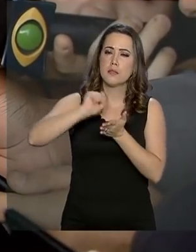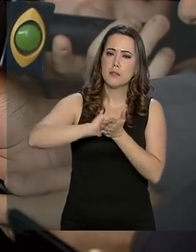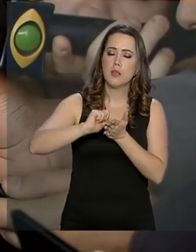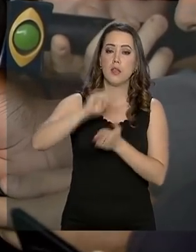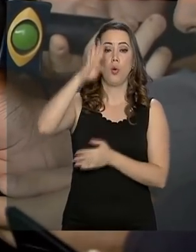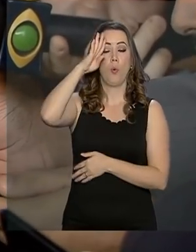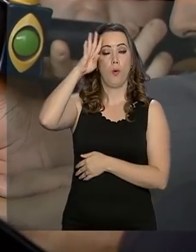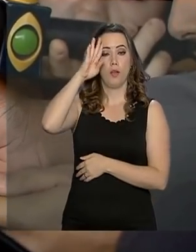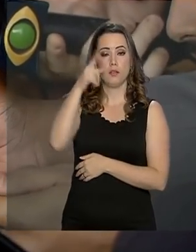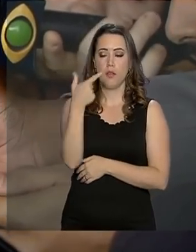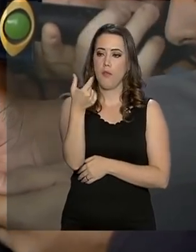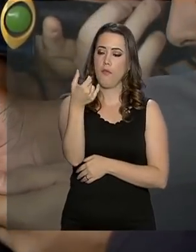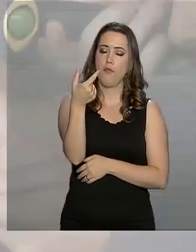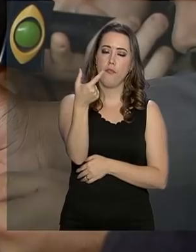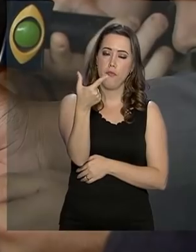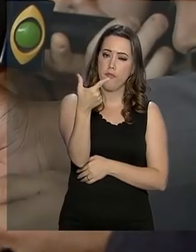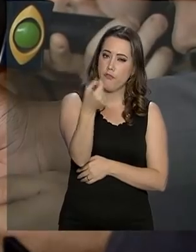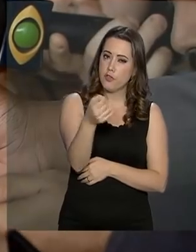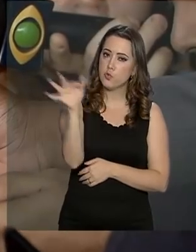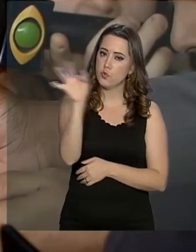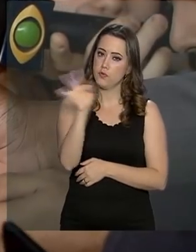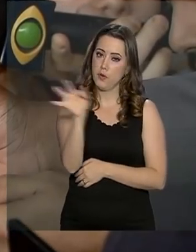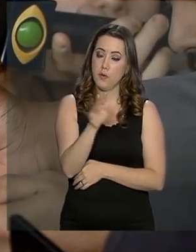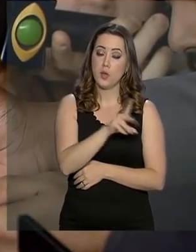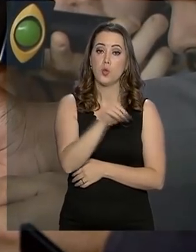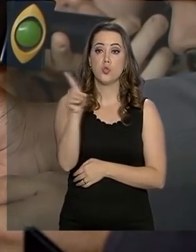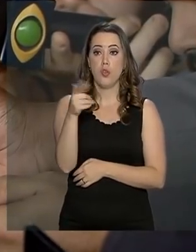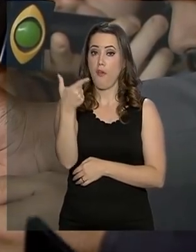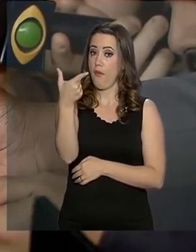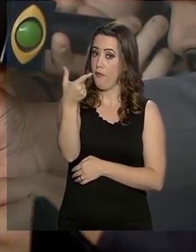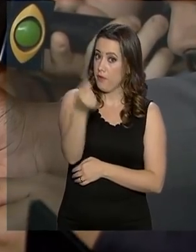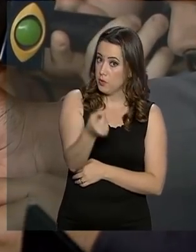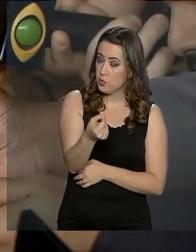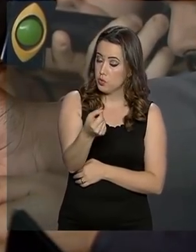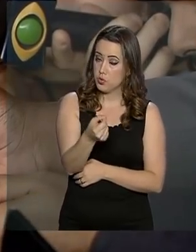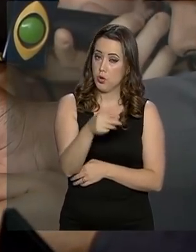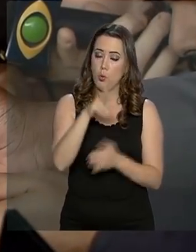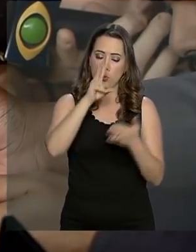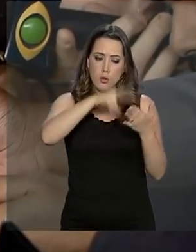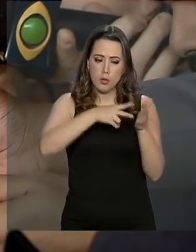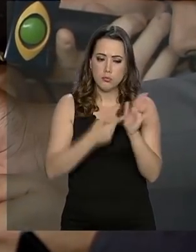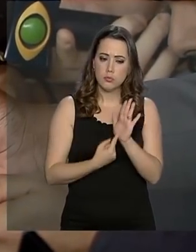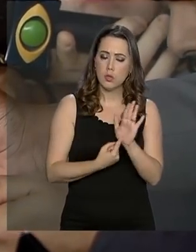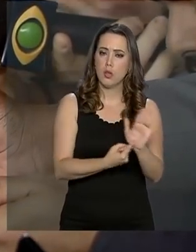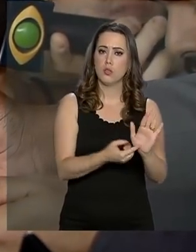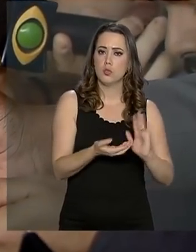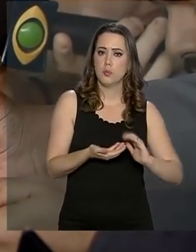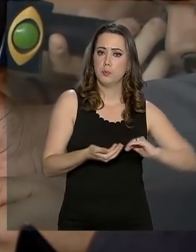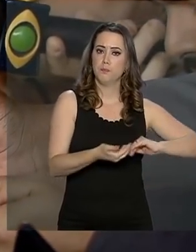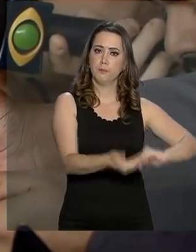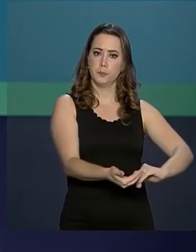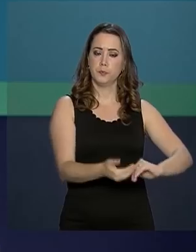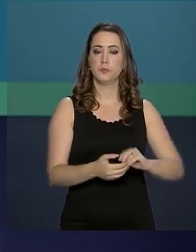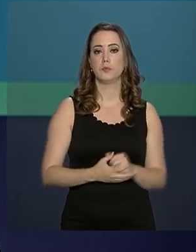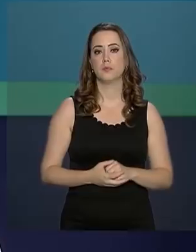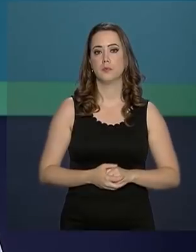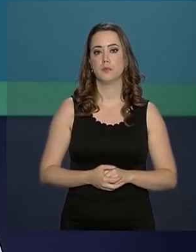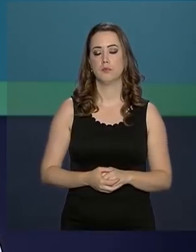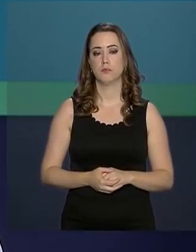na quarta-feira, dia 20 de fevereiro. E nesse dia o texto irá para o Congresso Nacional.